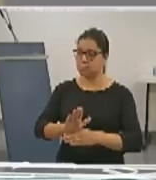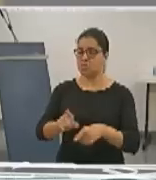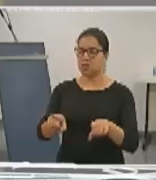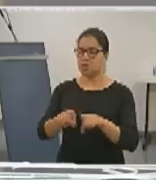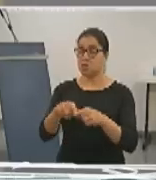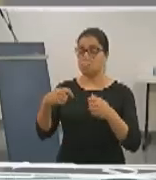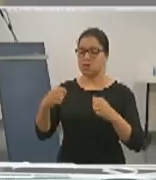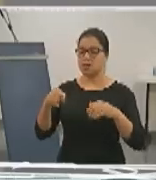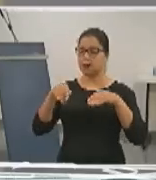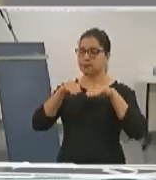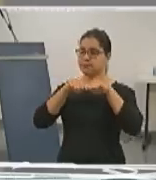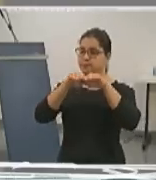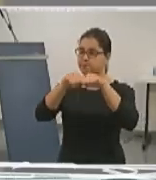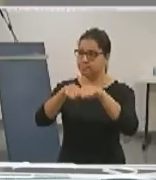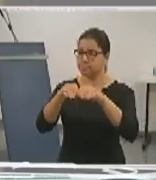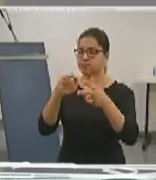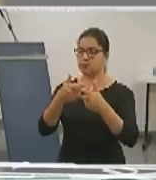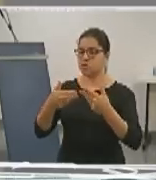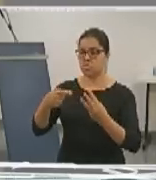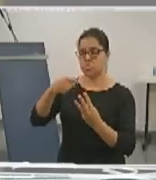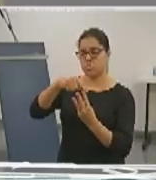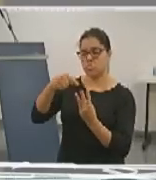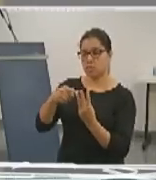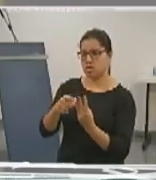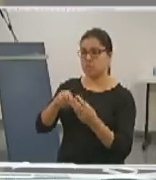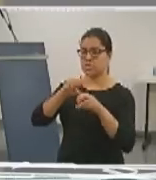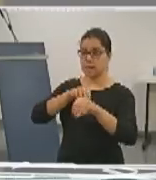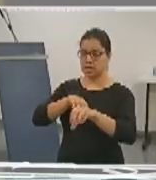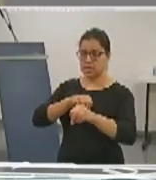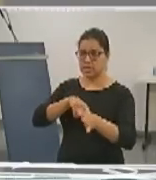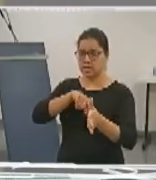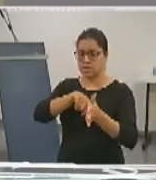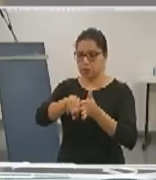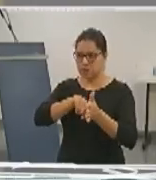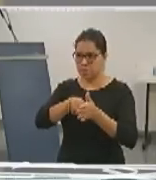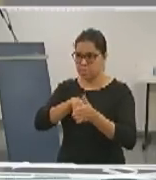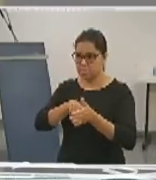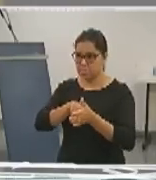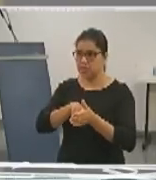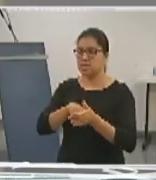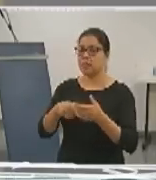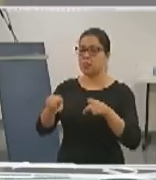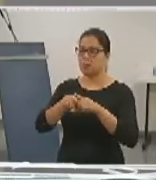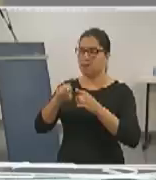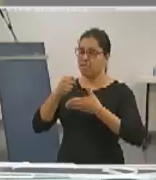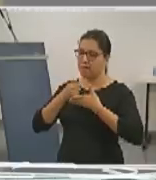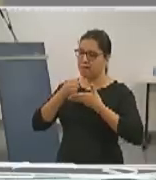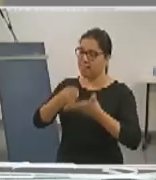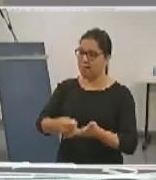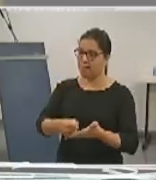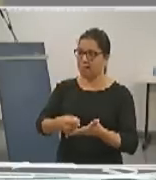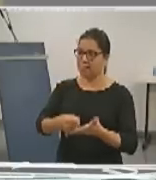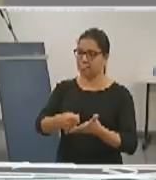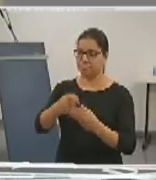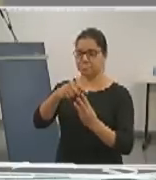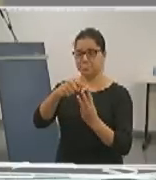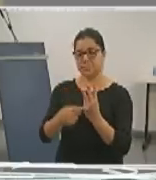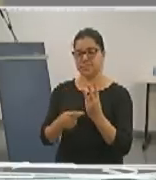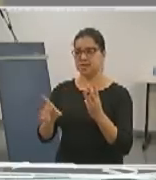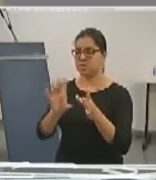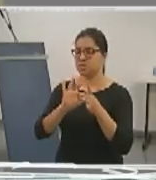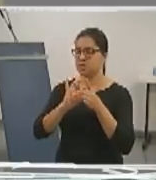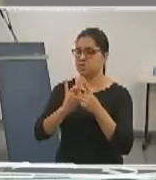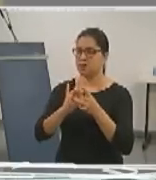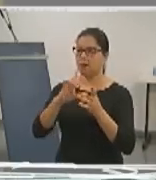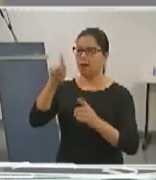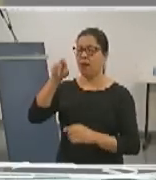integração do tripé ensino, pesquisa e assistência, porque esses componentes são a razão de